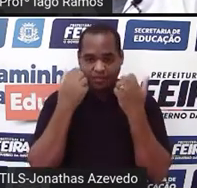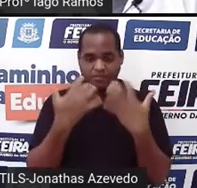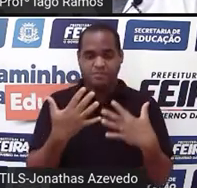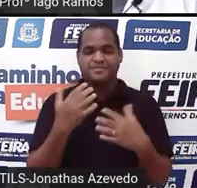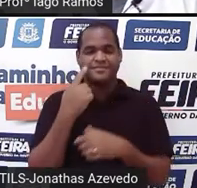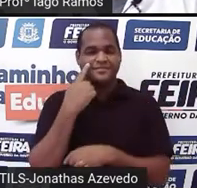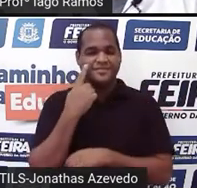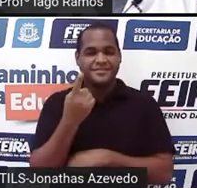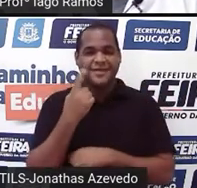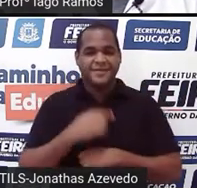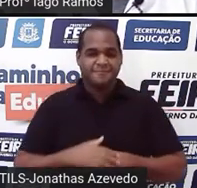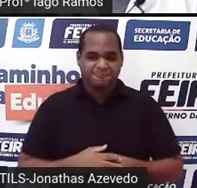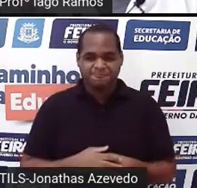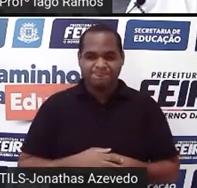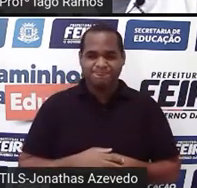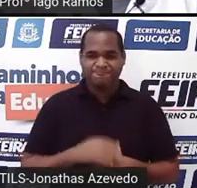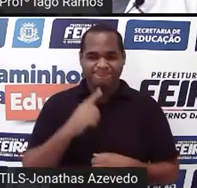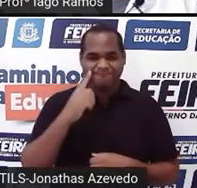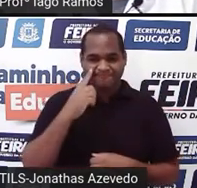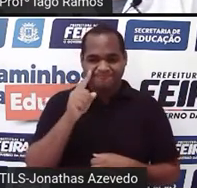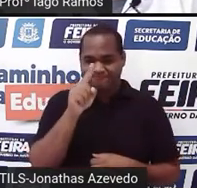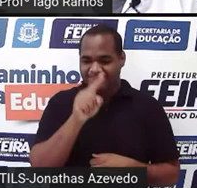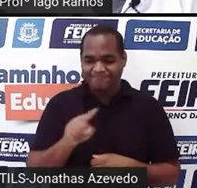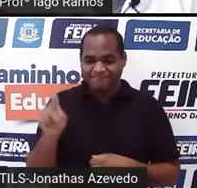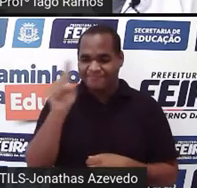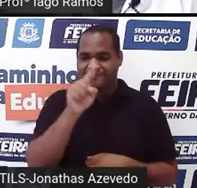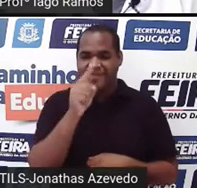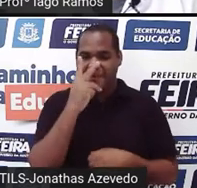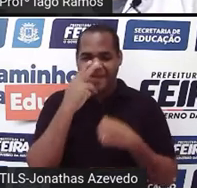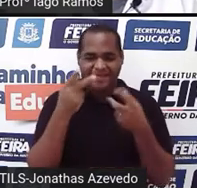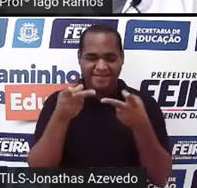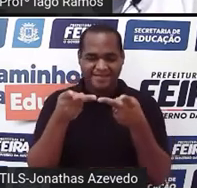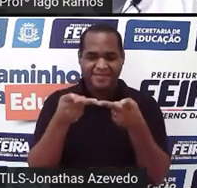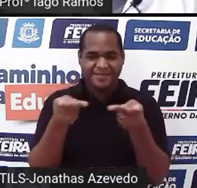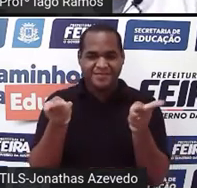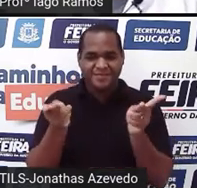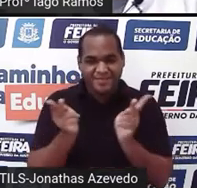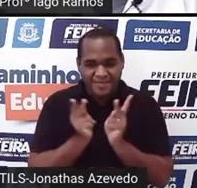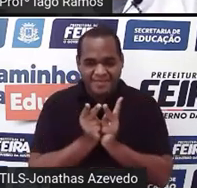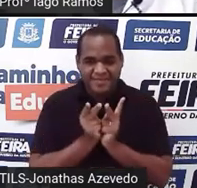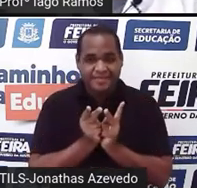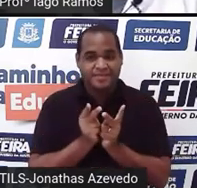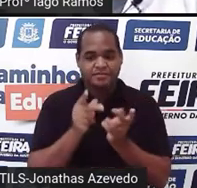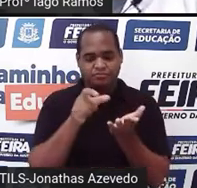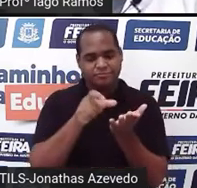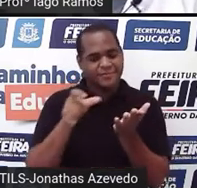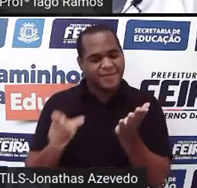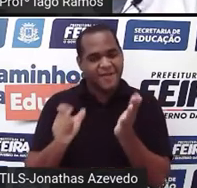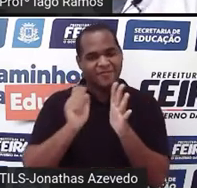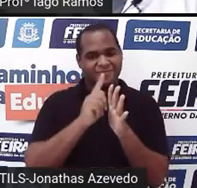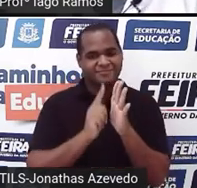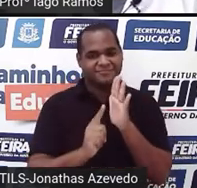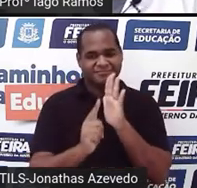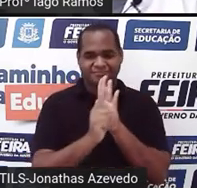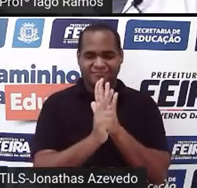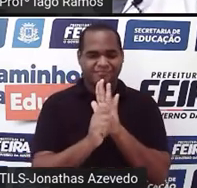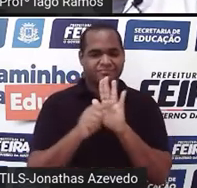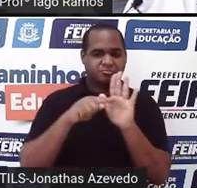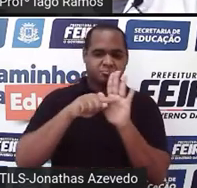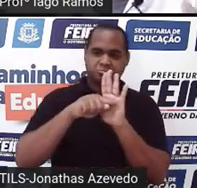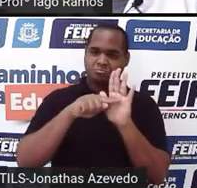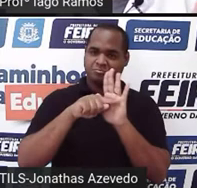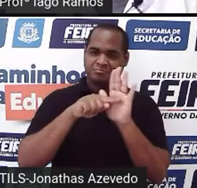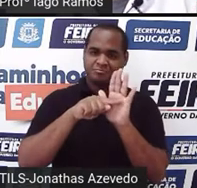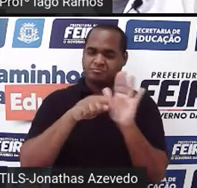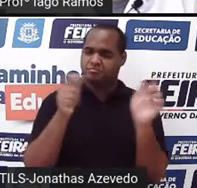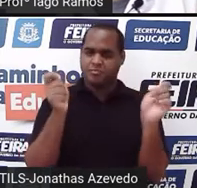tela, olha só. Sobre esse gráfico que aparece aí, para qualquer pesquisa, não importa